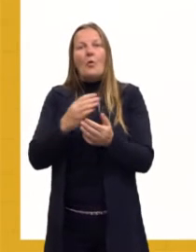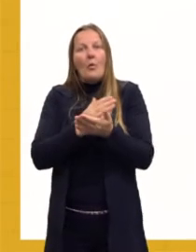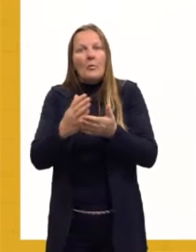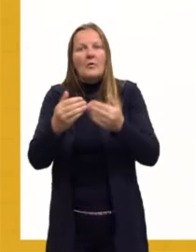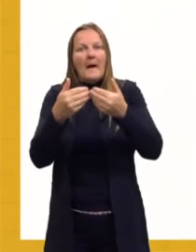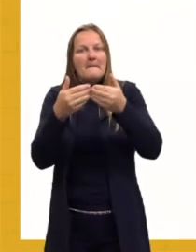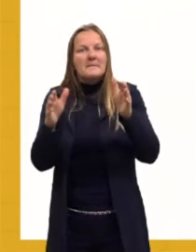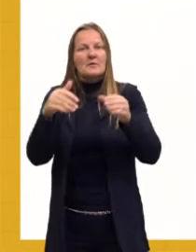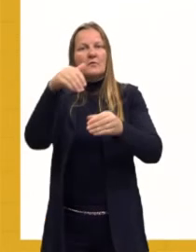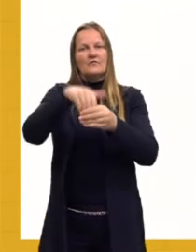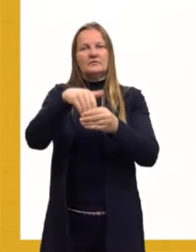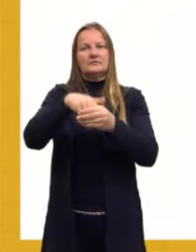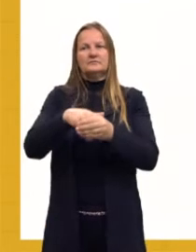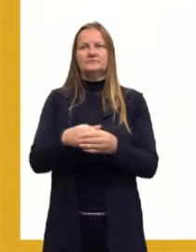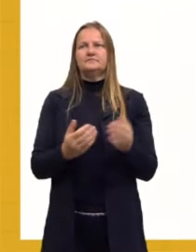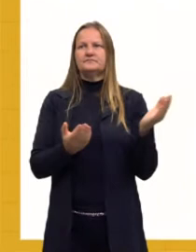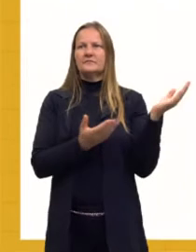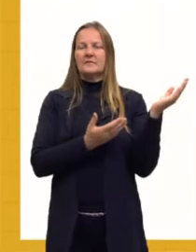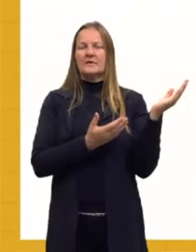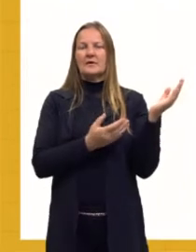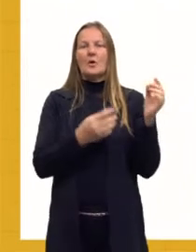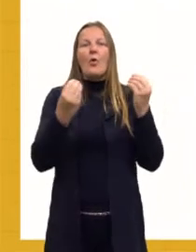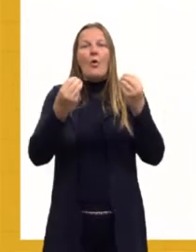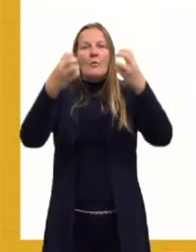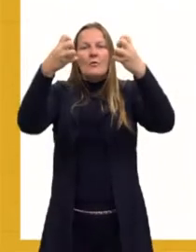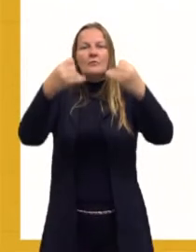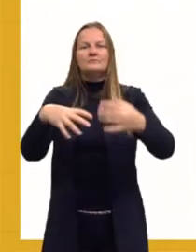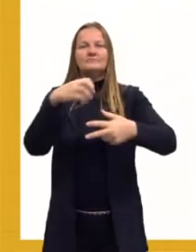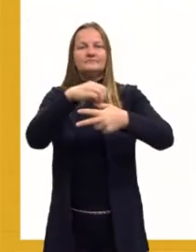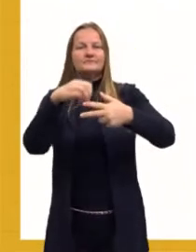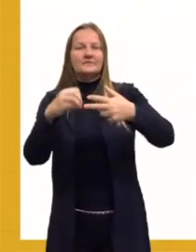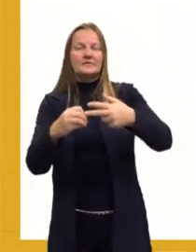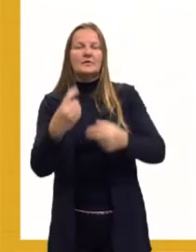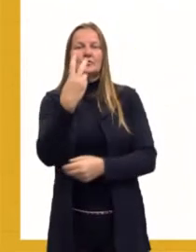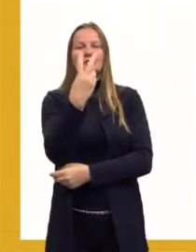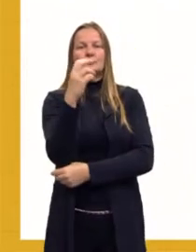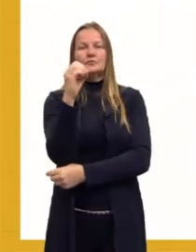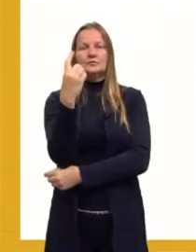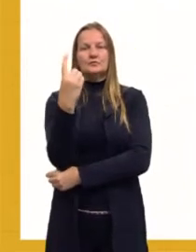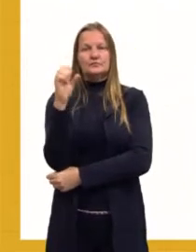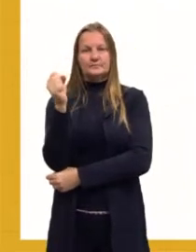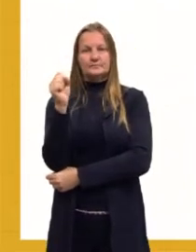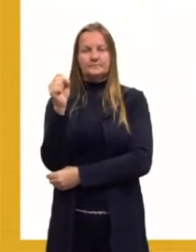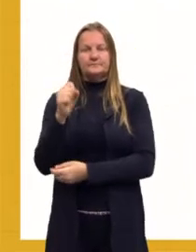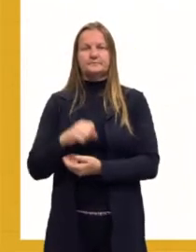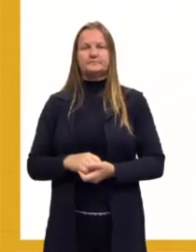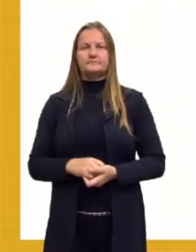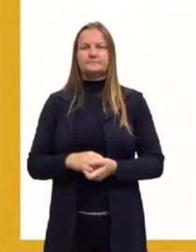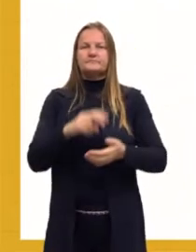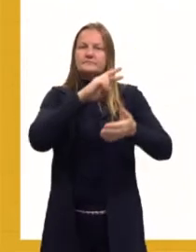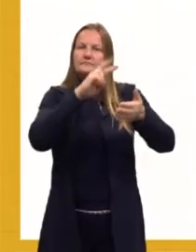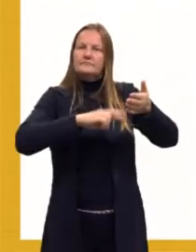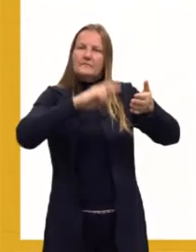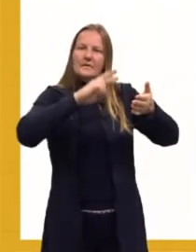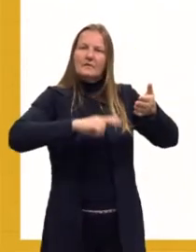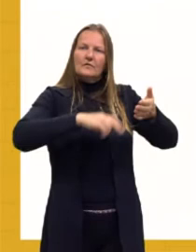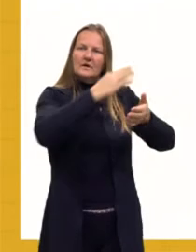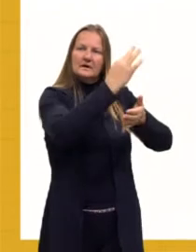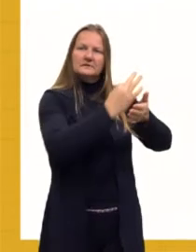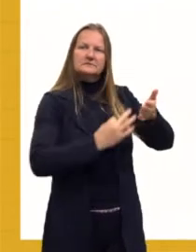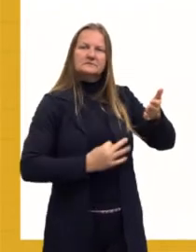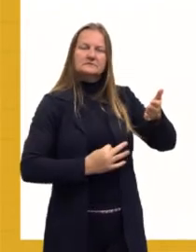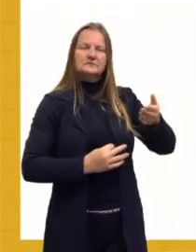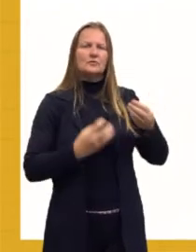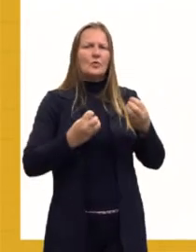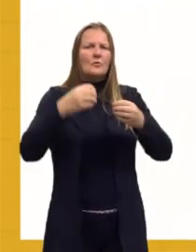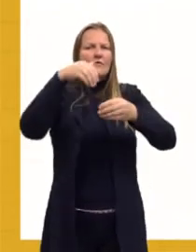E aqui a gente vai ter nossa questão 78 do Enem 2018. Vou ler o texto para vocês, ela vai falar sobre essa